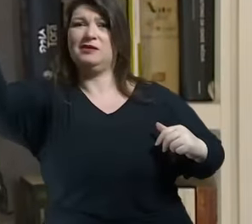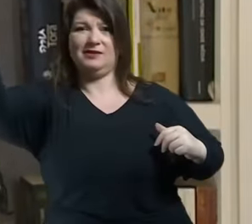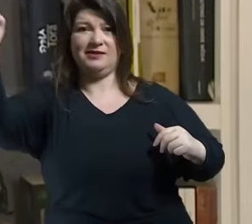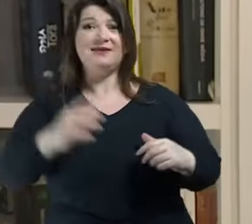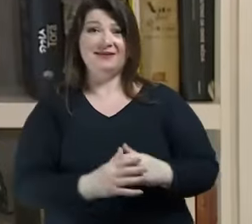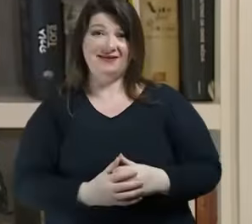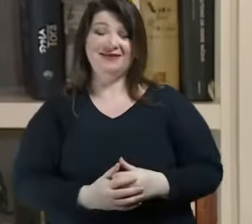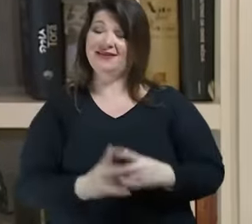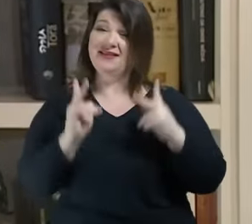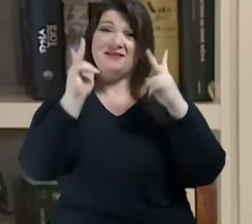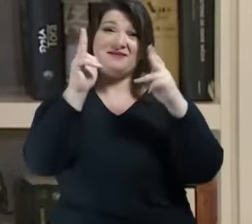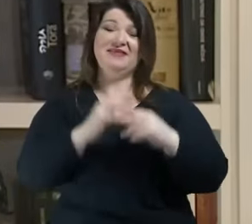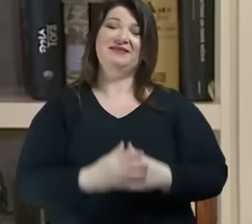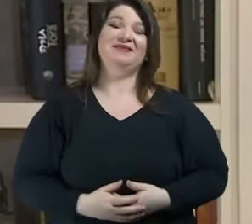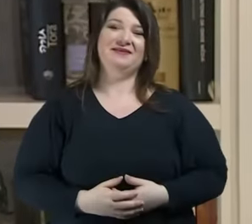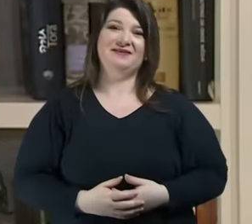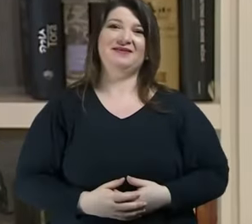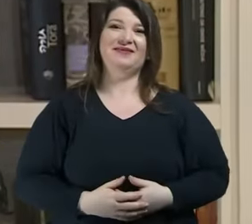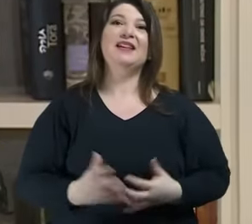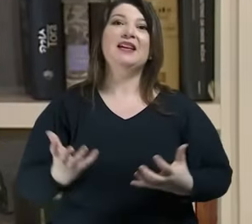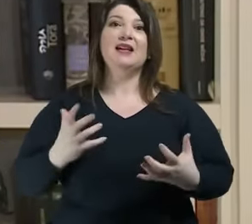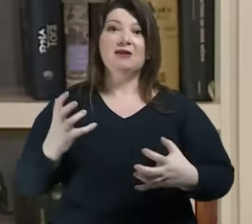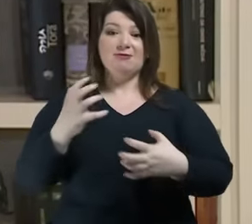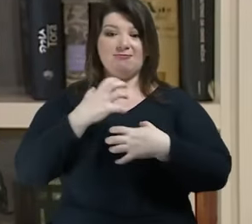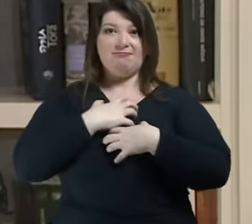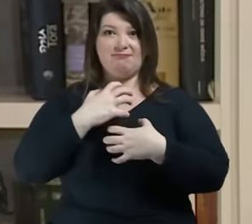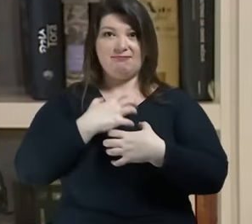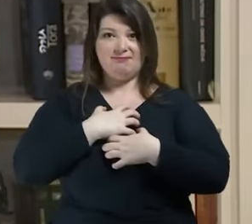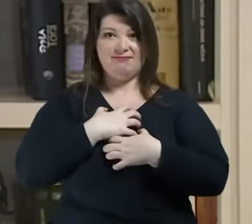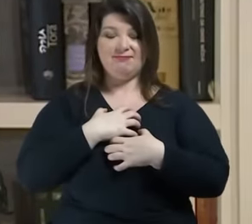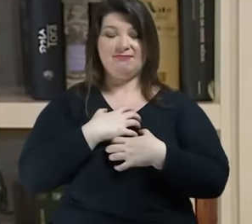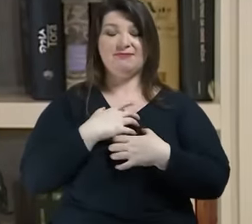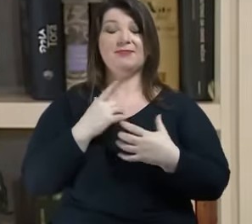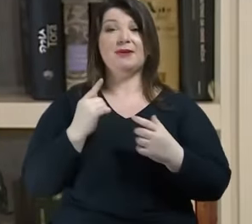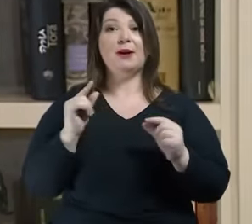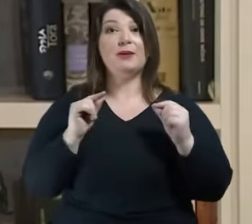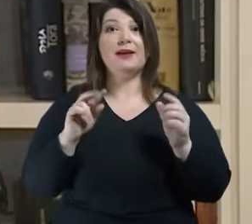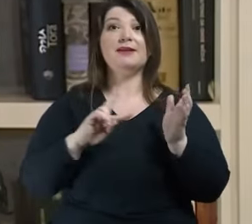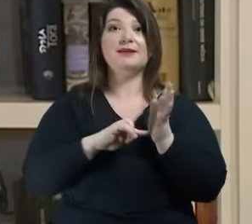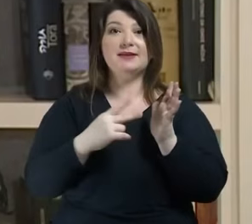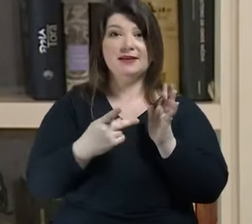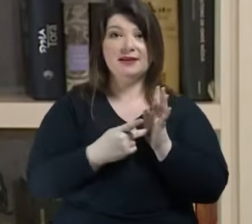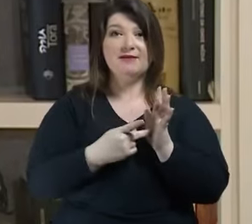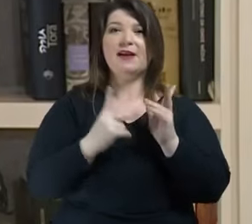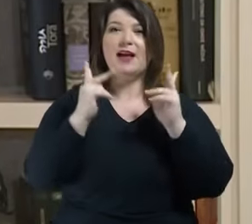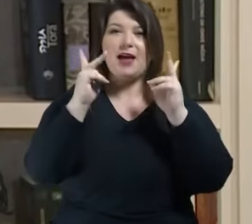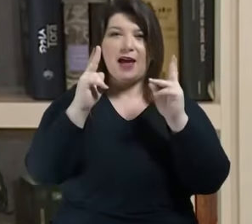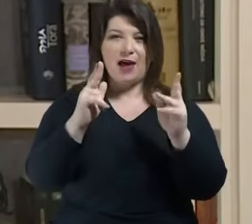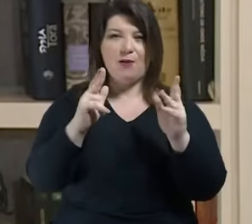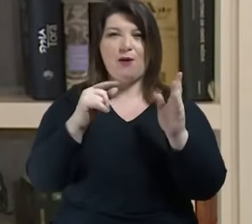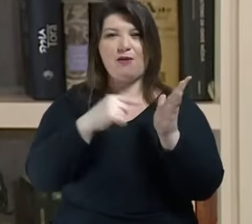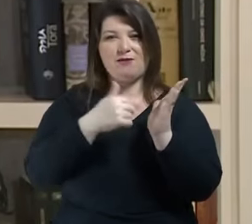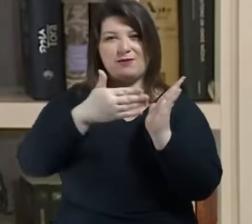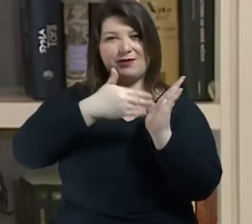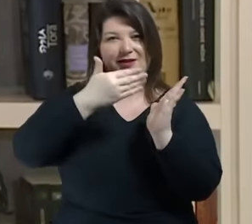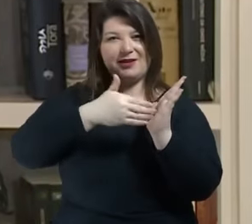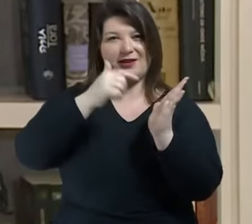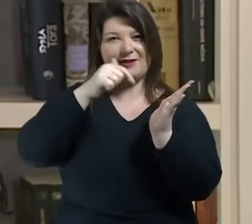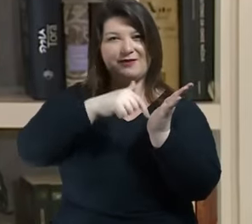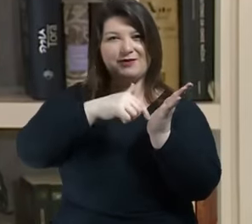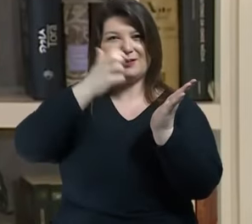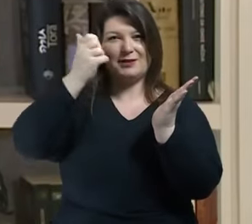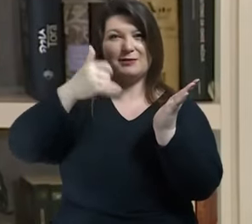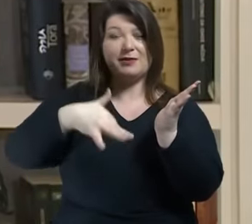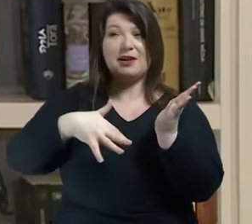reações significa que exatamente como diz no final da obra ele se perde o monstro